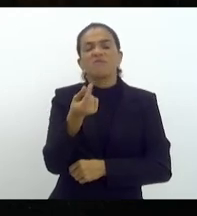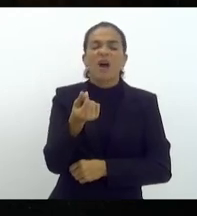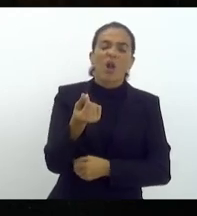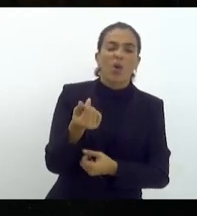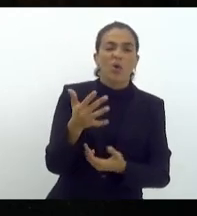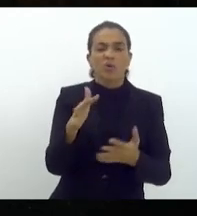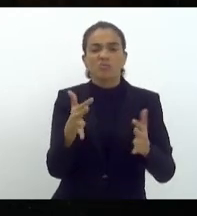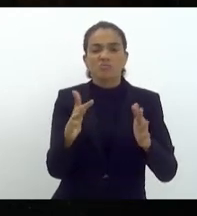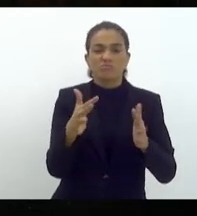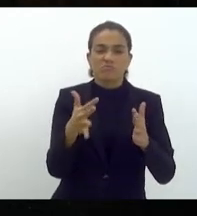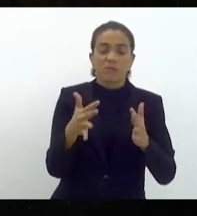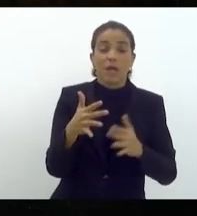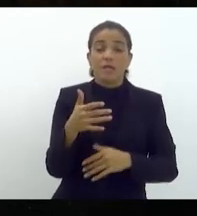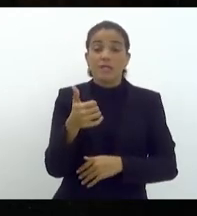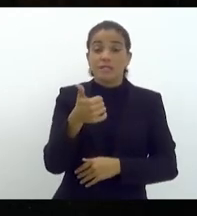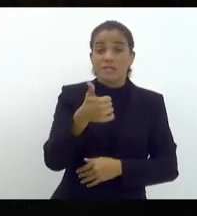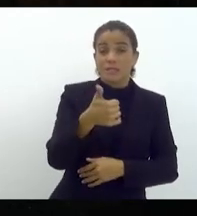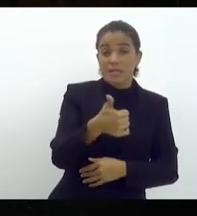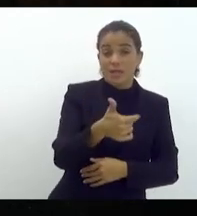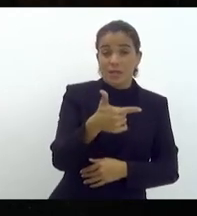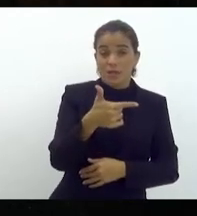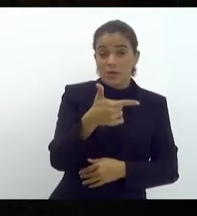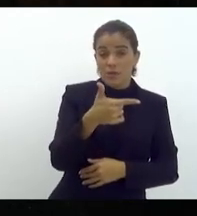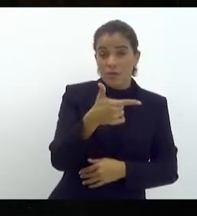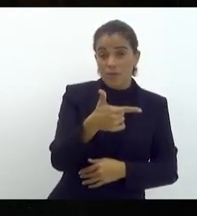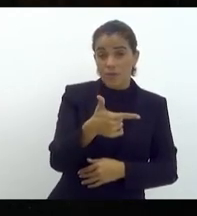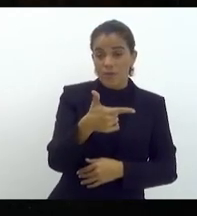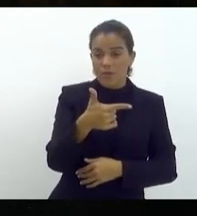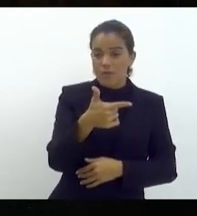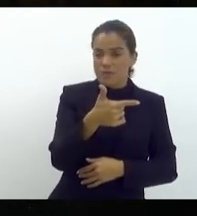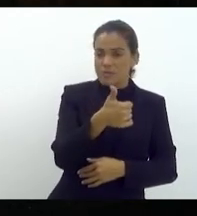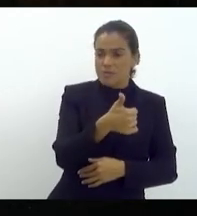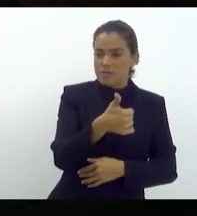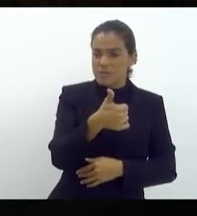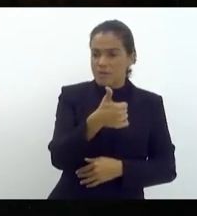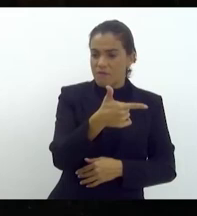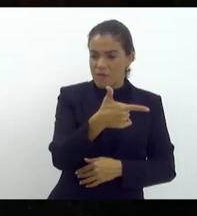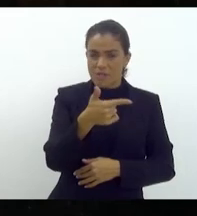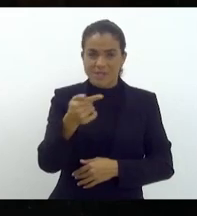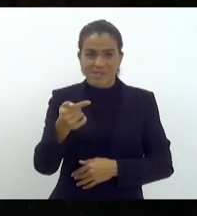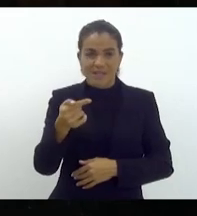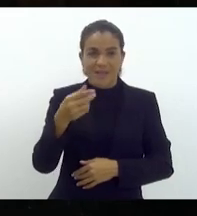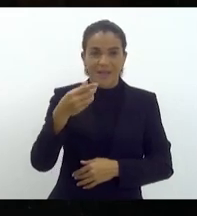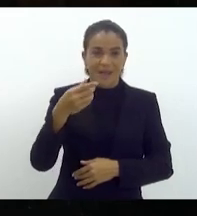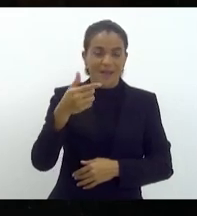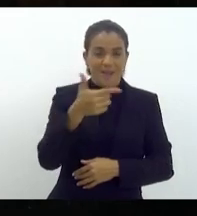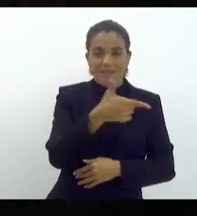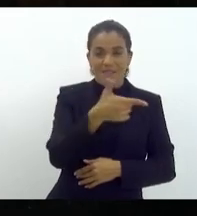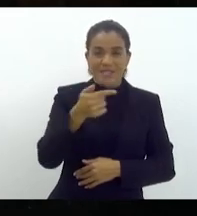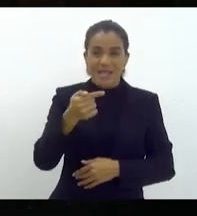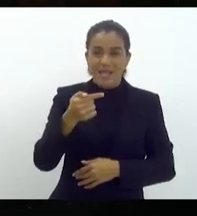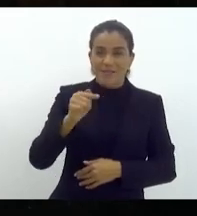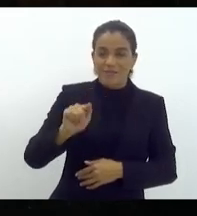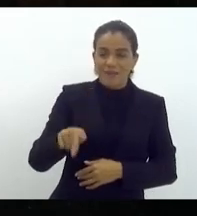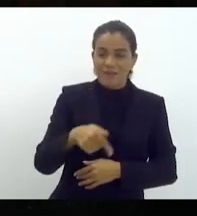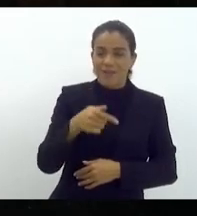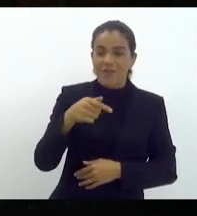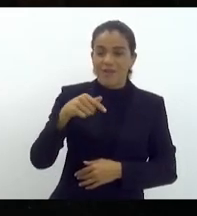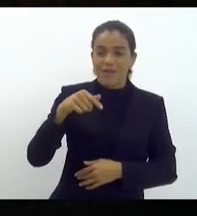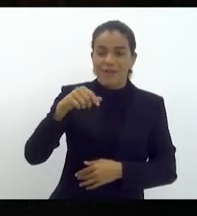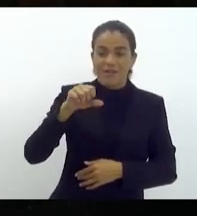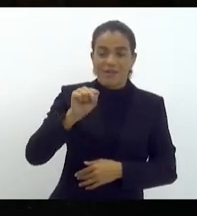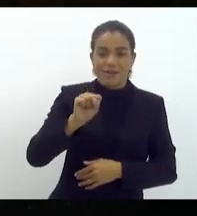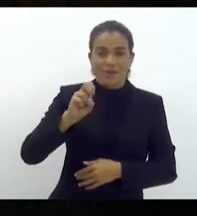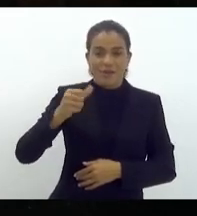de cerca de R$ 27,86 bilhões. O PIB do